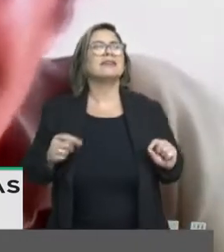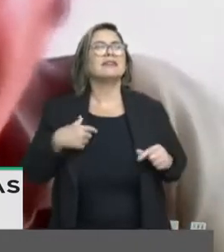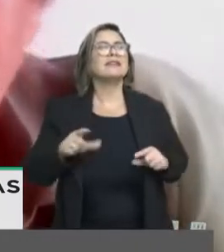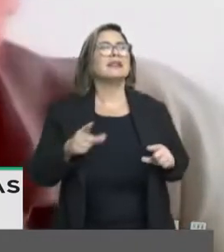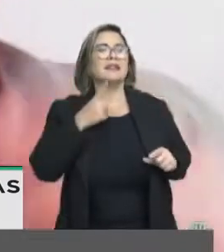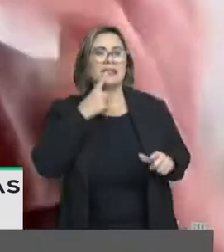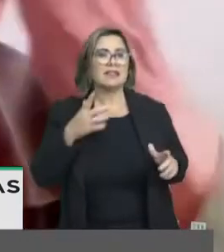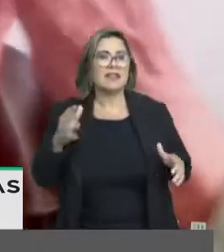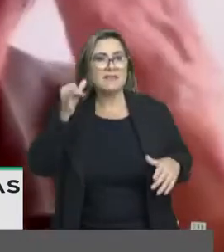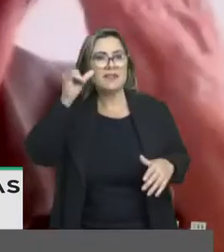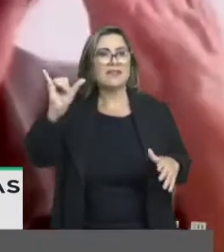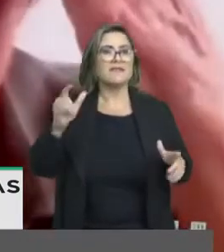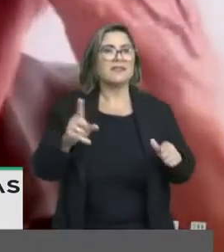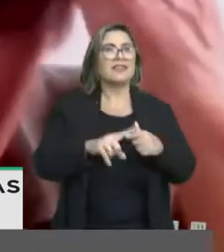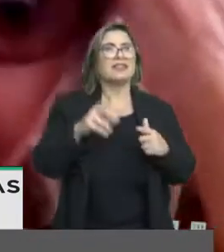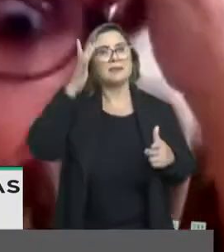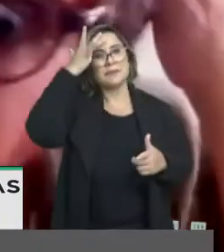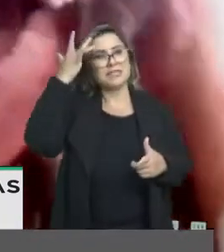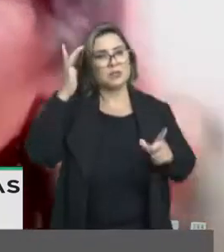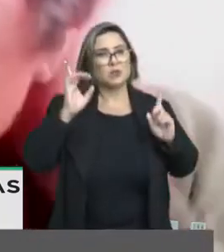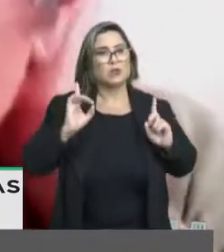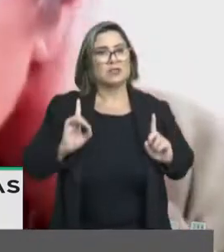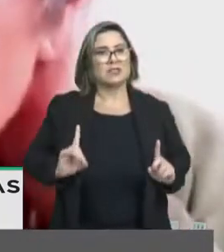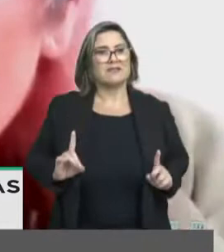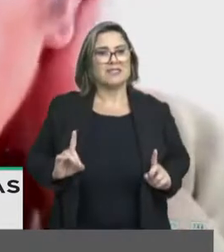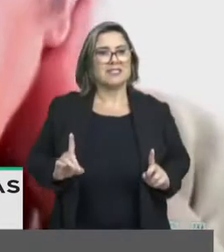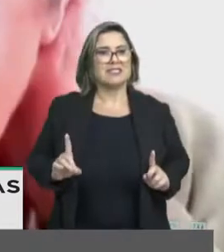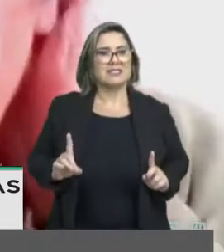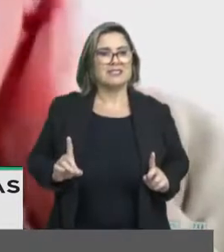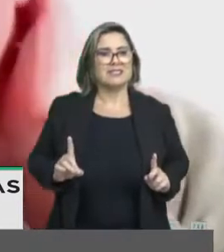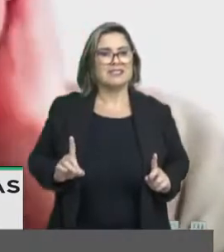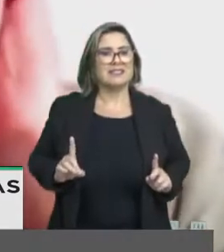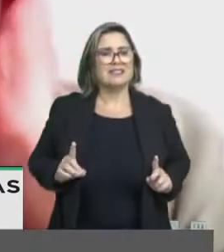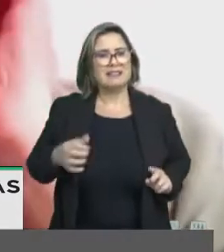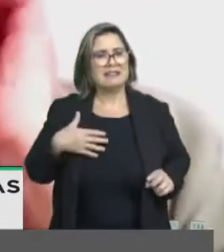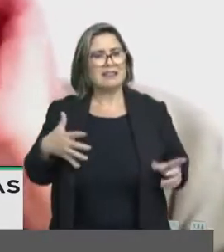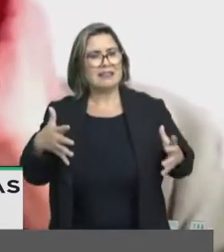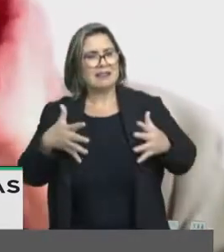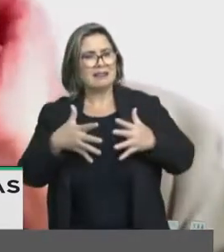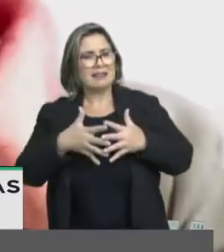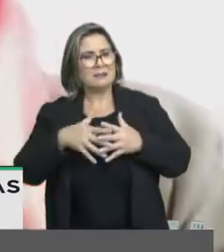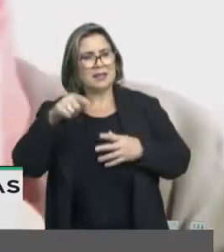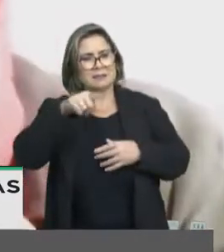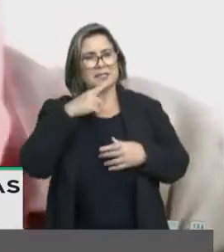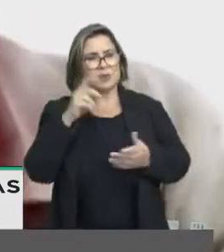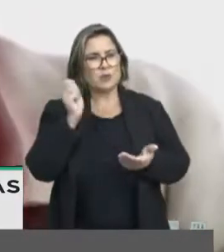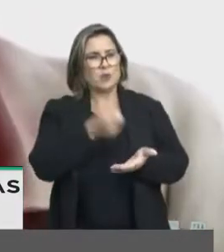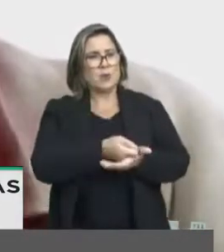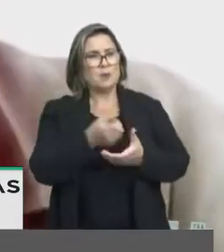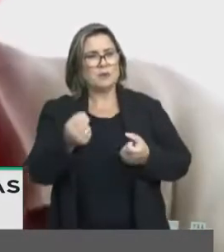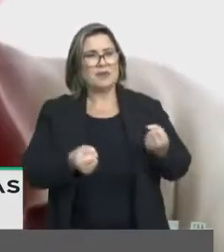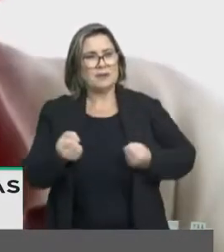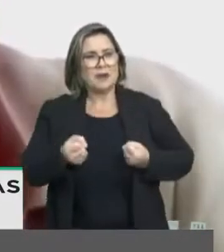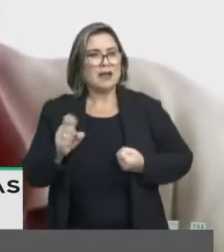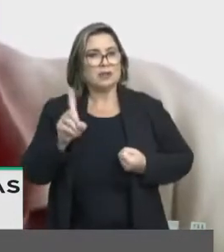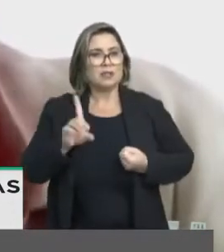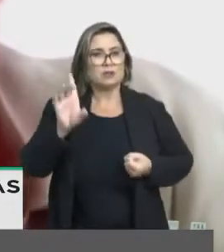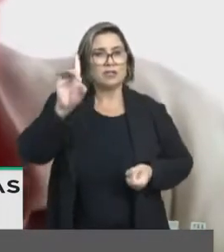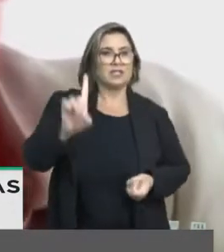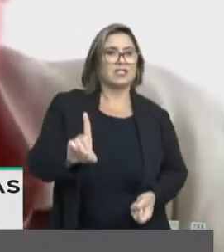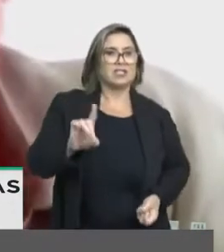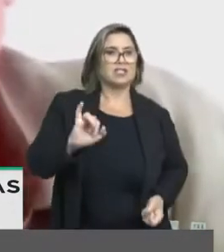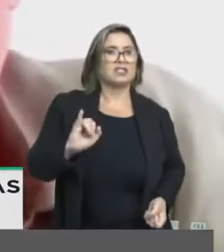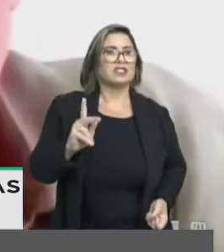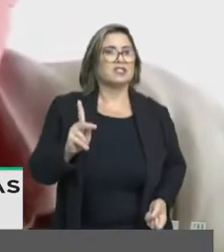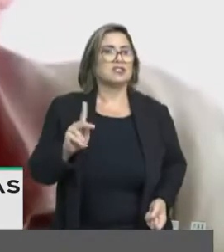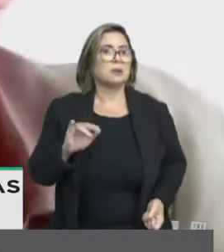impedir que as pessoas com deficiência possam ter isenção de IPI para terem acesso ao seu próprio veículo. Porque, de